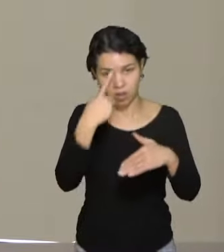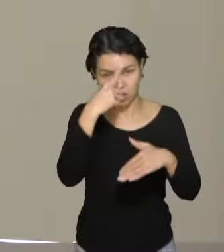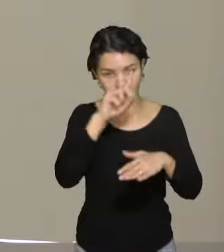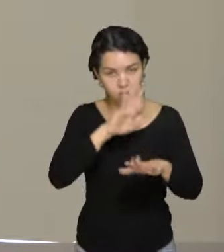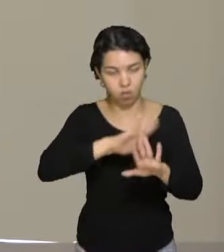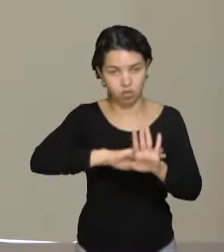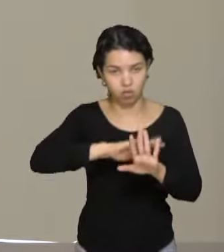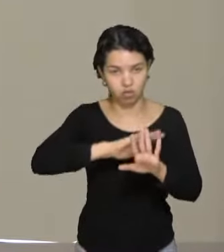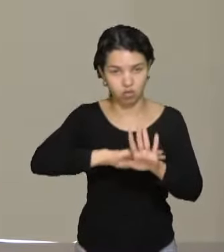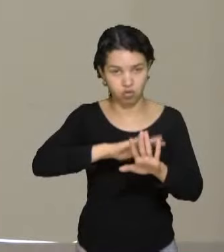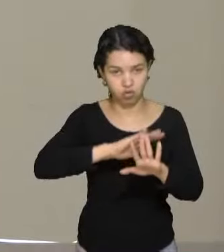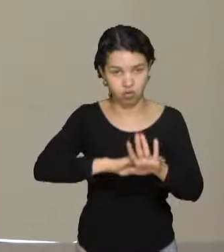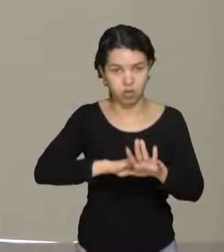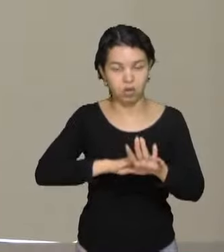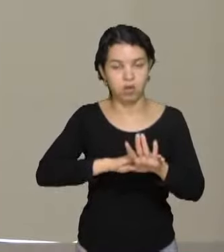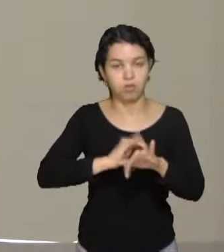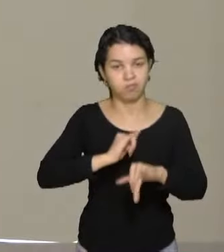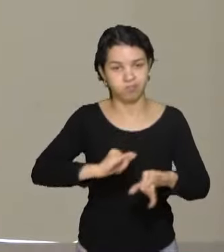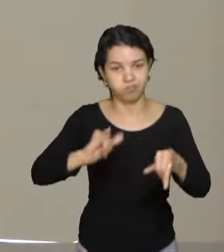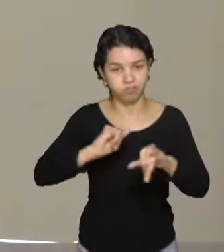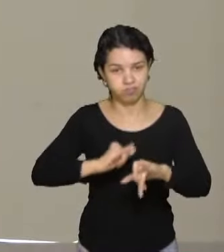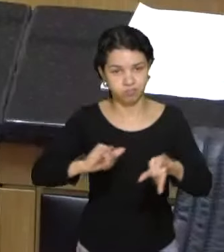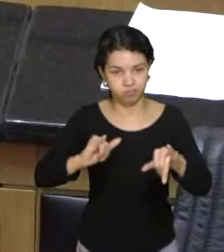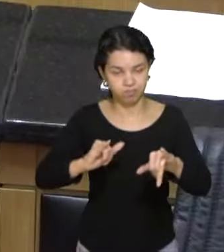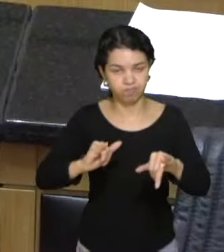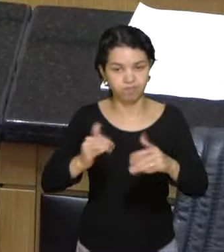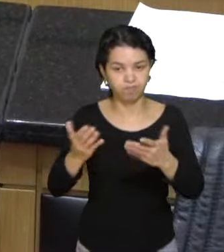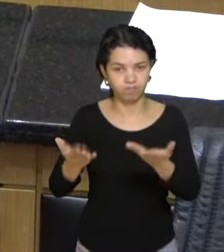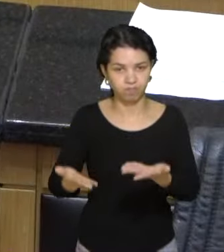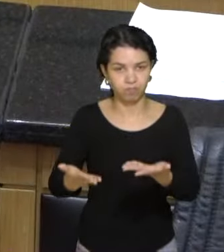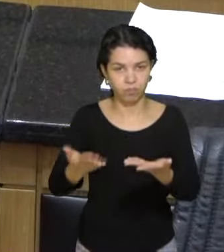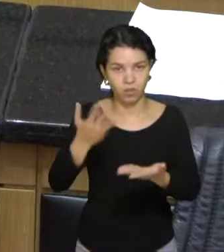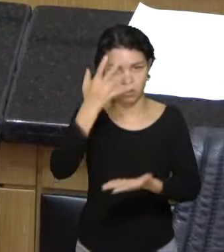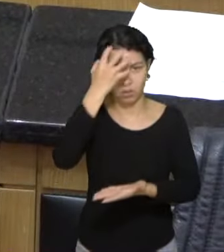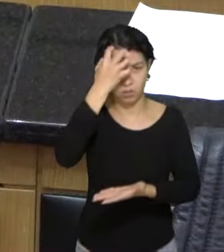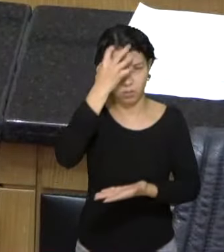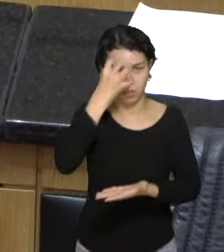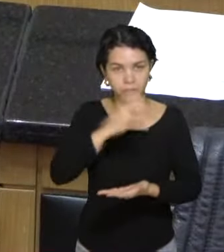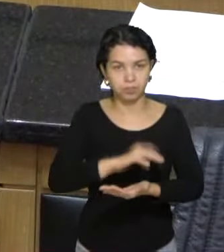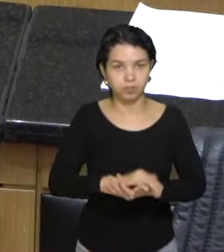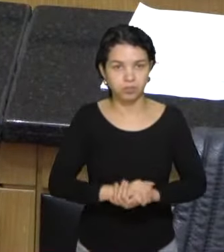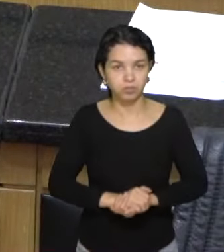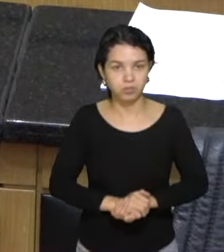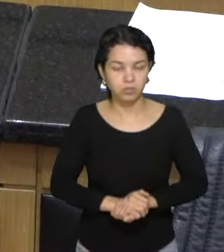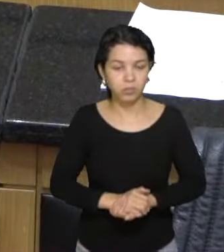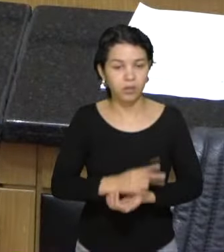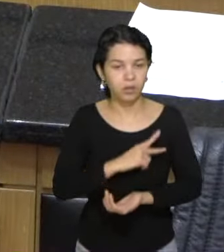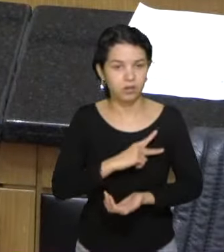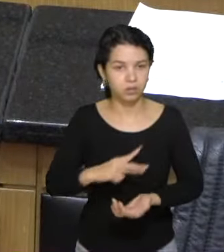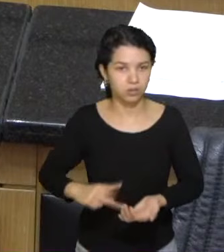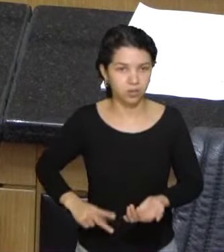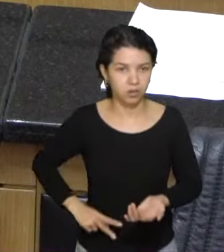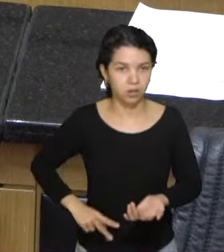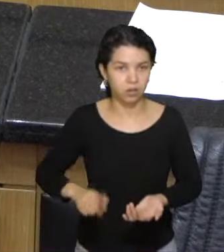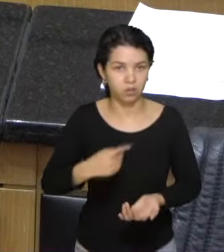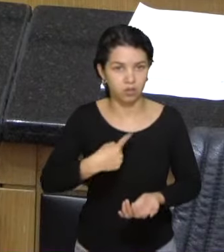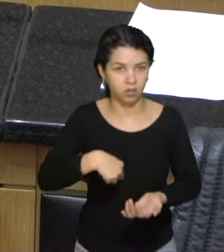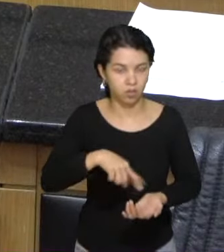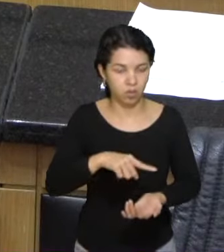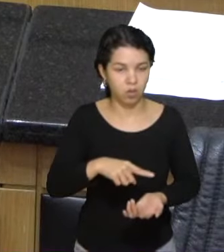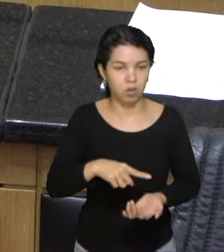a palavra do deputado Ismael dos Santos. Senhor presidente, não é típico a gente estar solitário aqui no plenário,